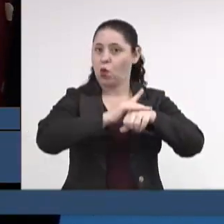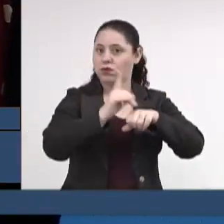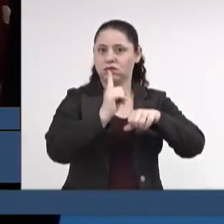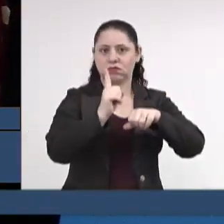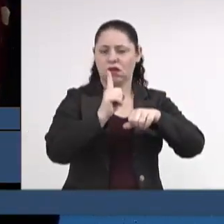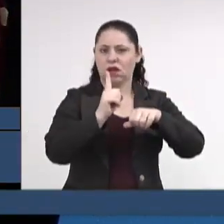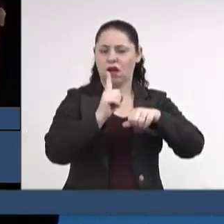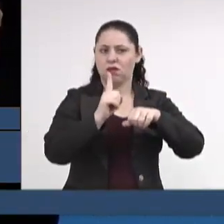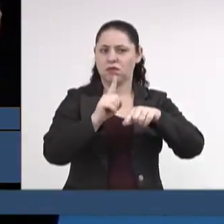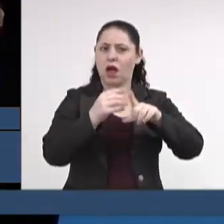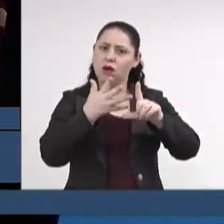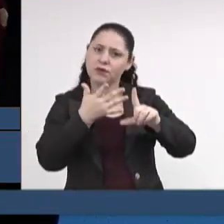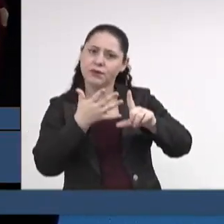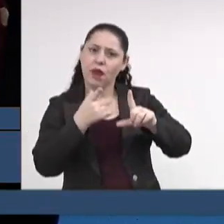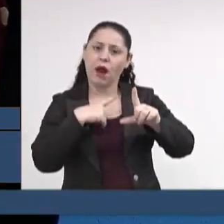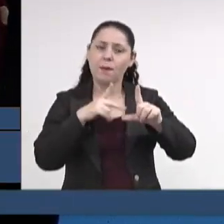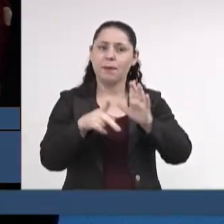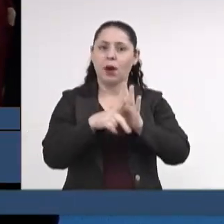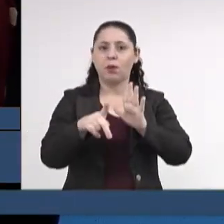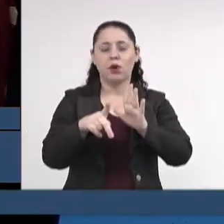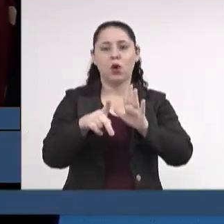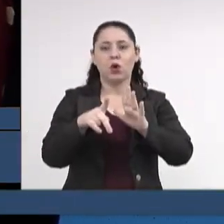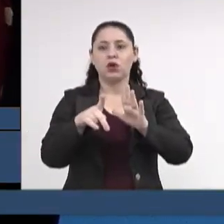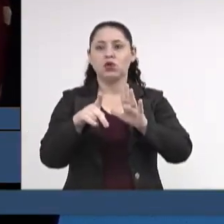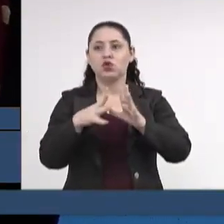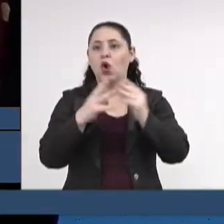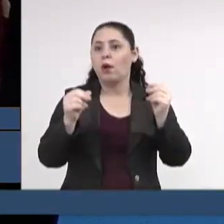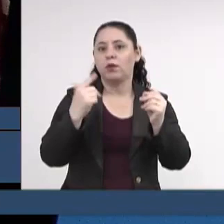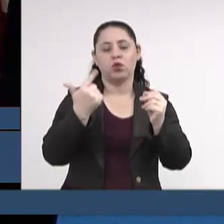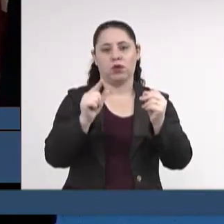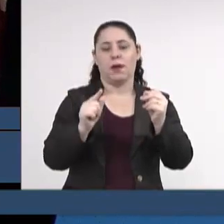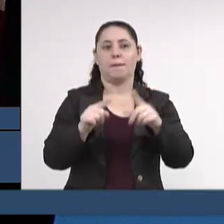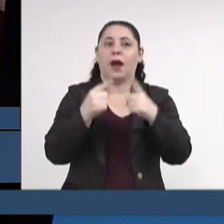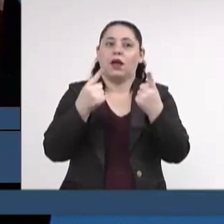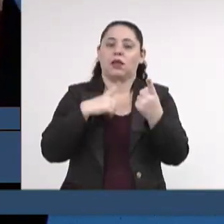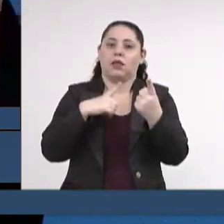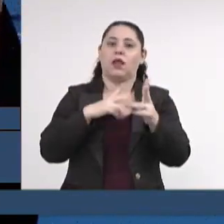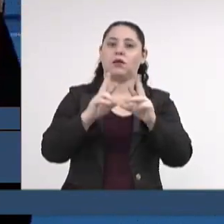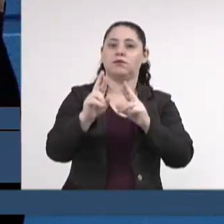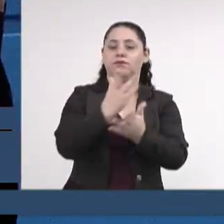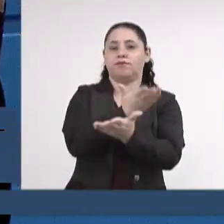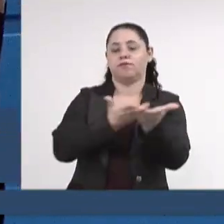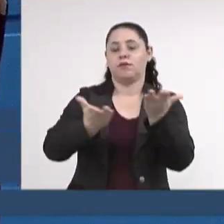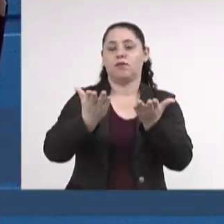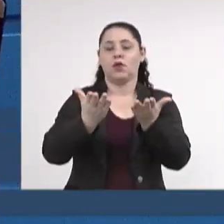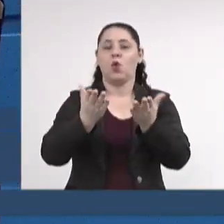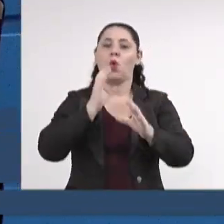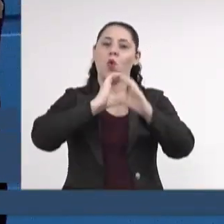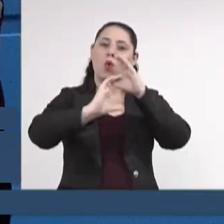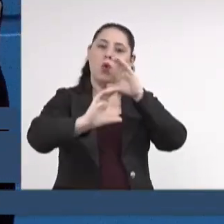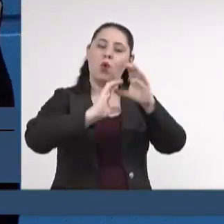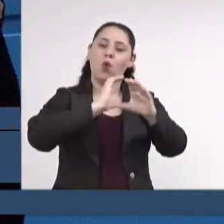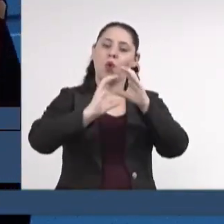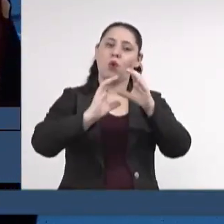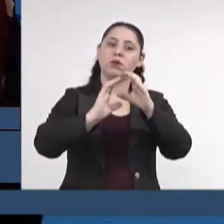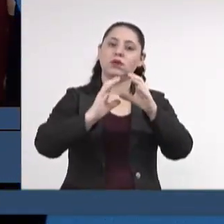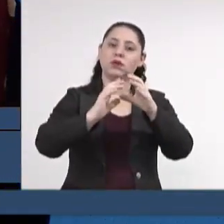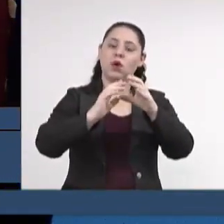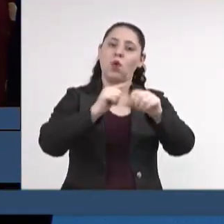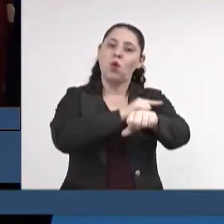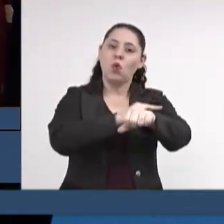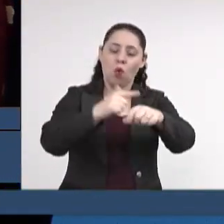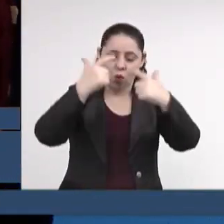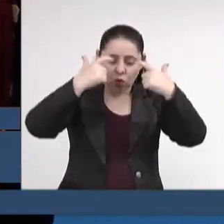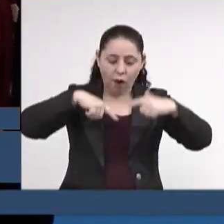mas existem intervenções que podem melhorar suas habilidades de comunicação, socialização e funções motoras.